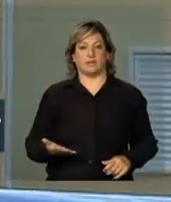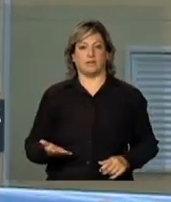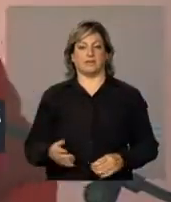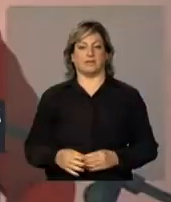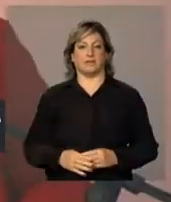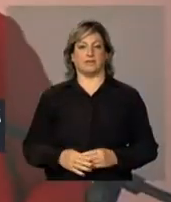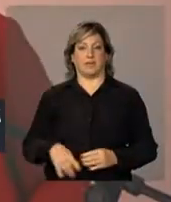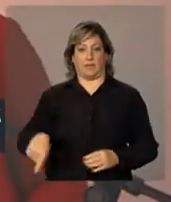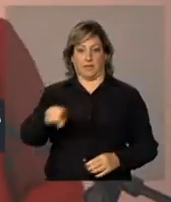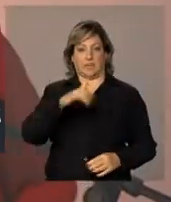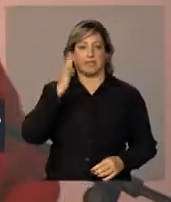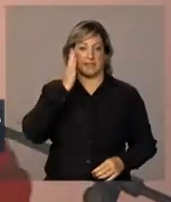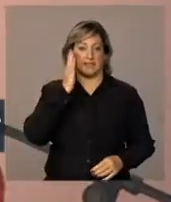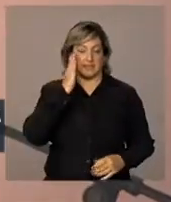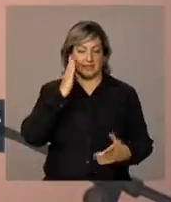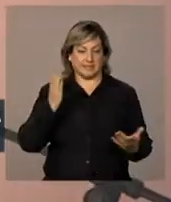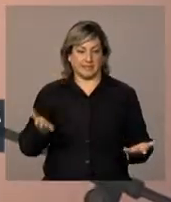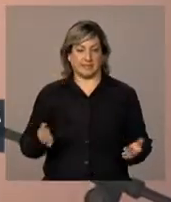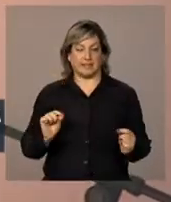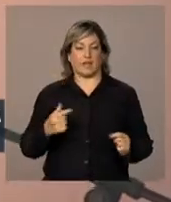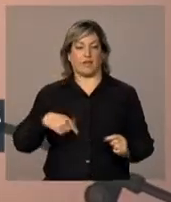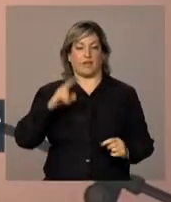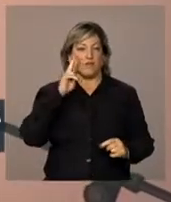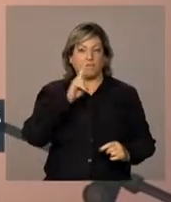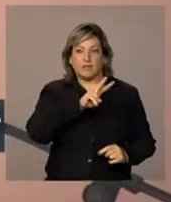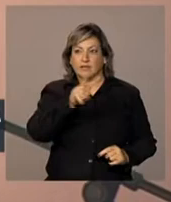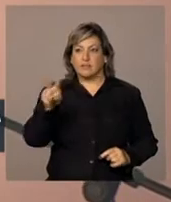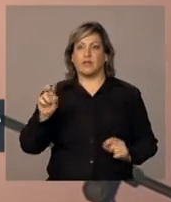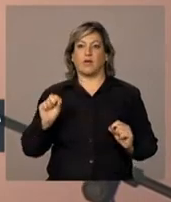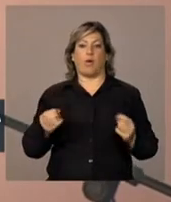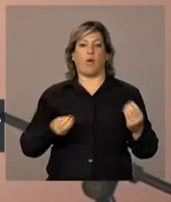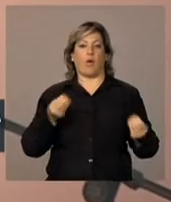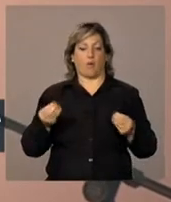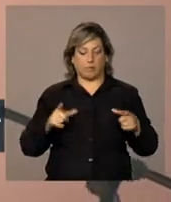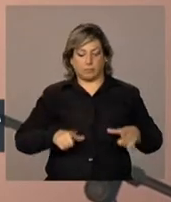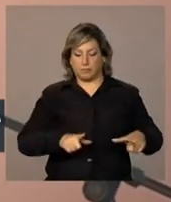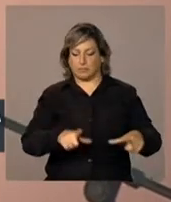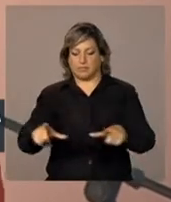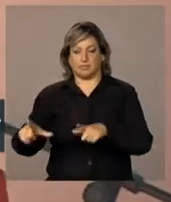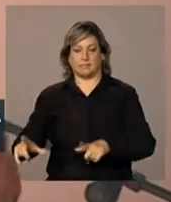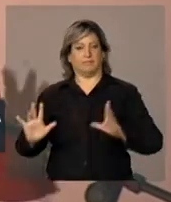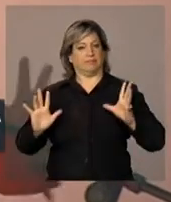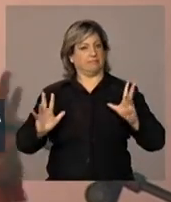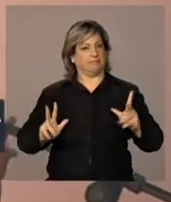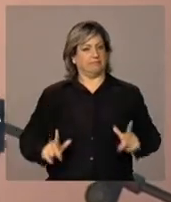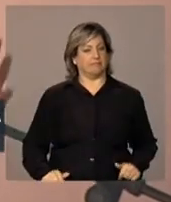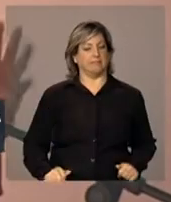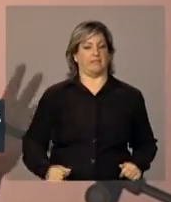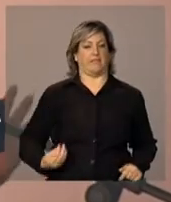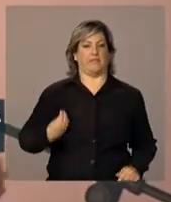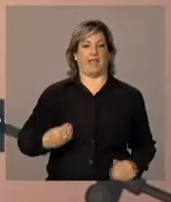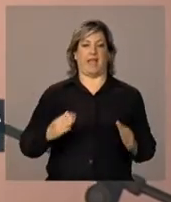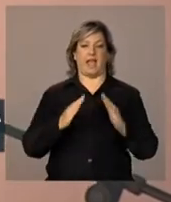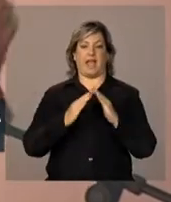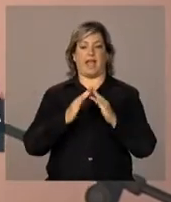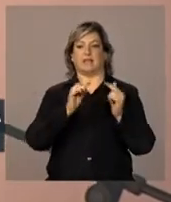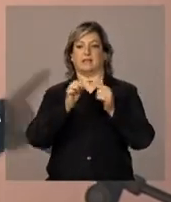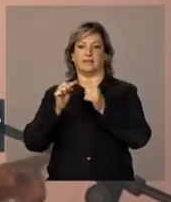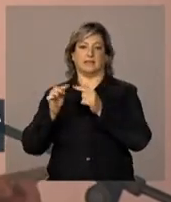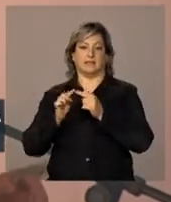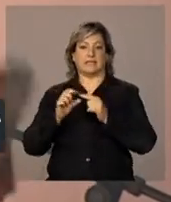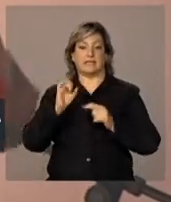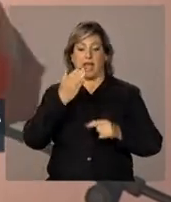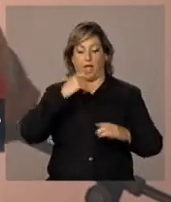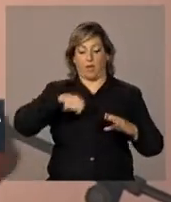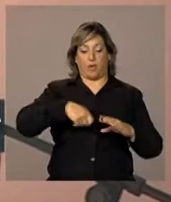Você sabe como é que é. A gente olha como é que é que funciona ali a casa, se está adequado, se na